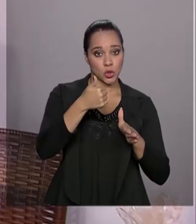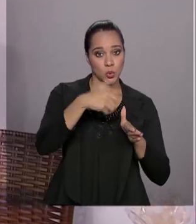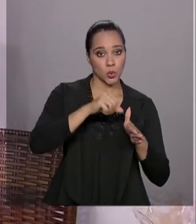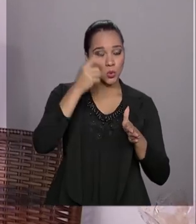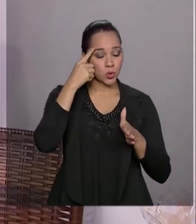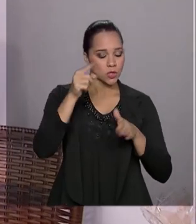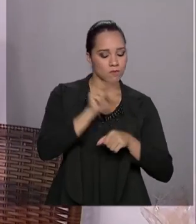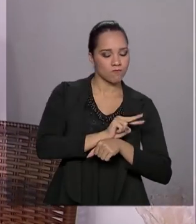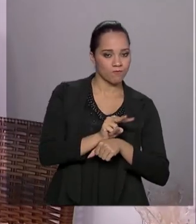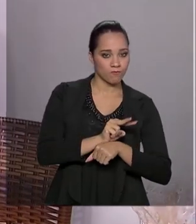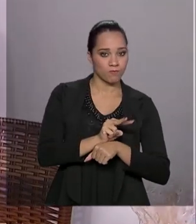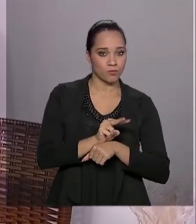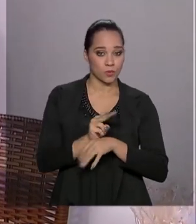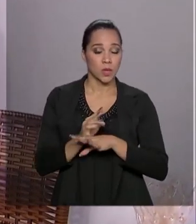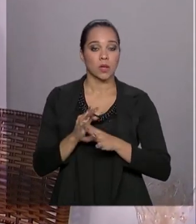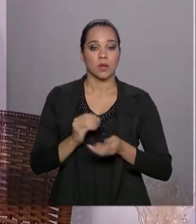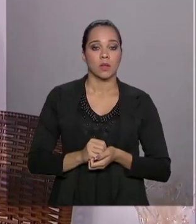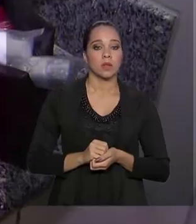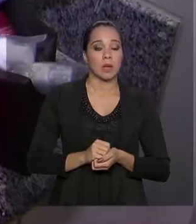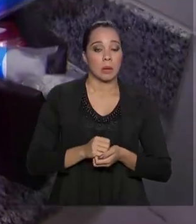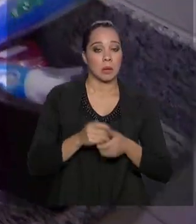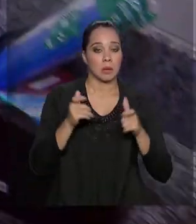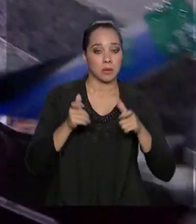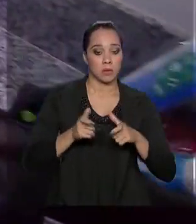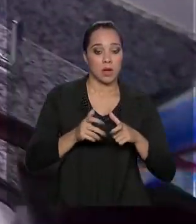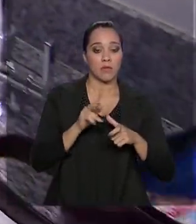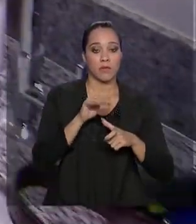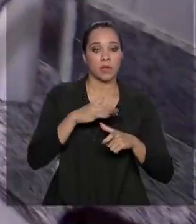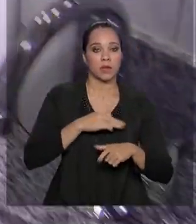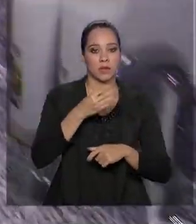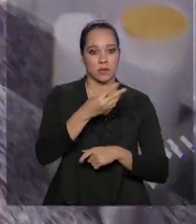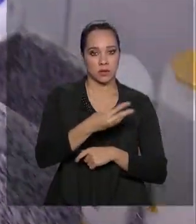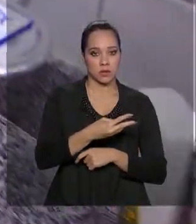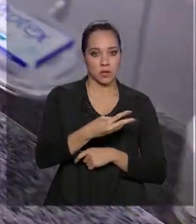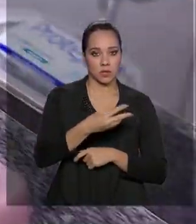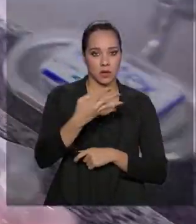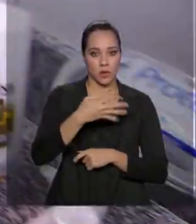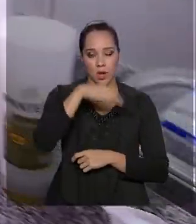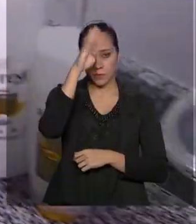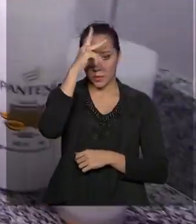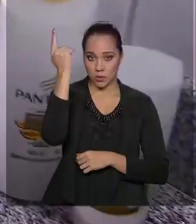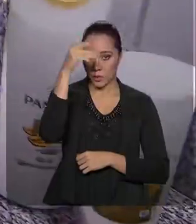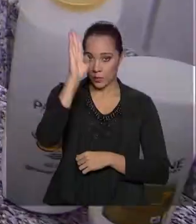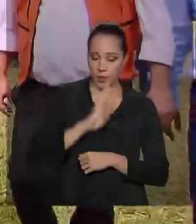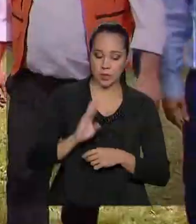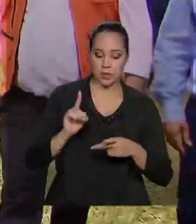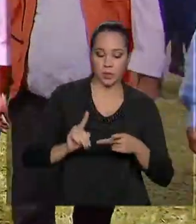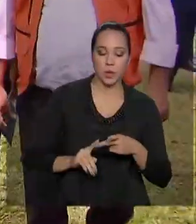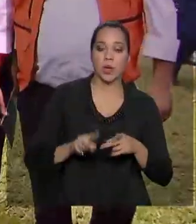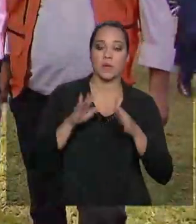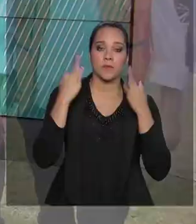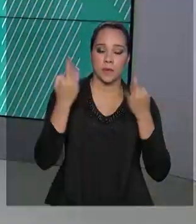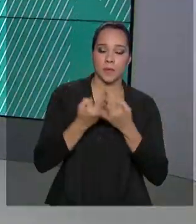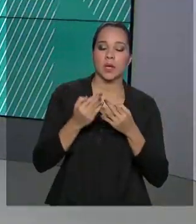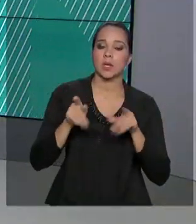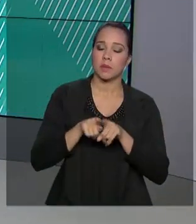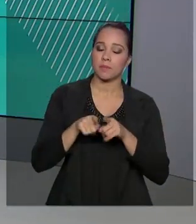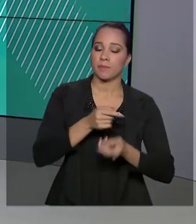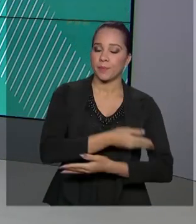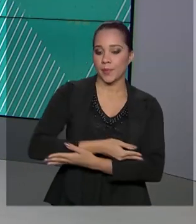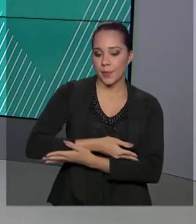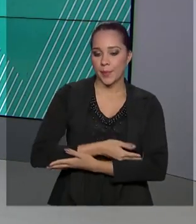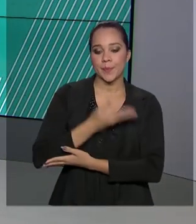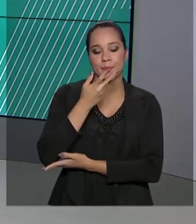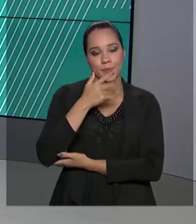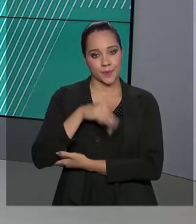Goiás. Ao todo, a base vai receber 34 brasileiros e parentes, incluindo bebês e crianças. O